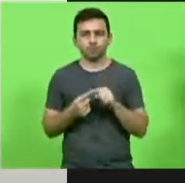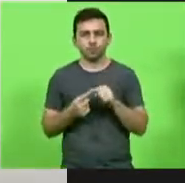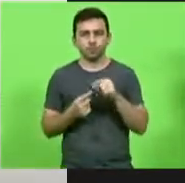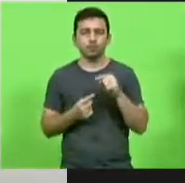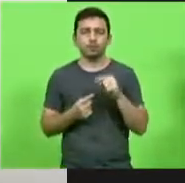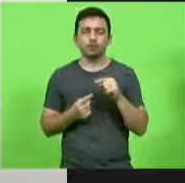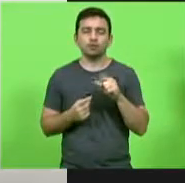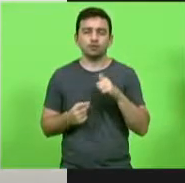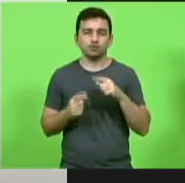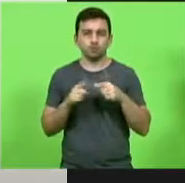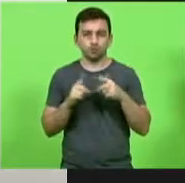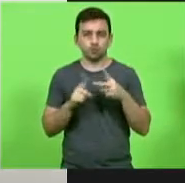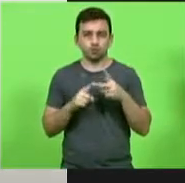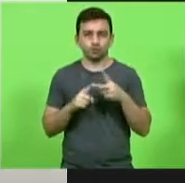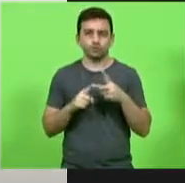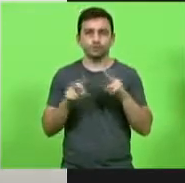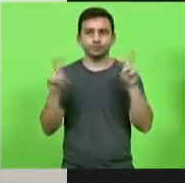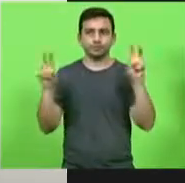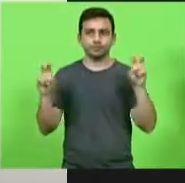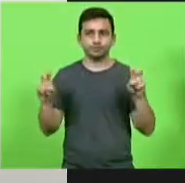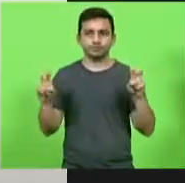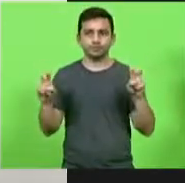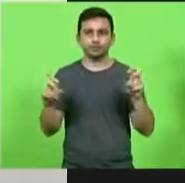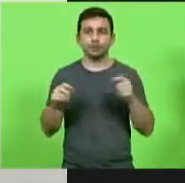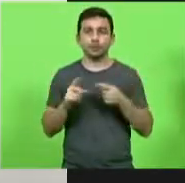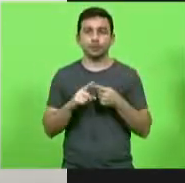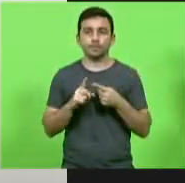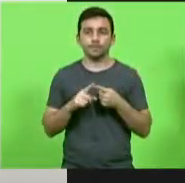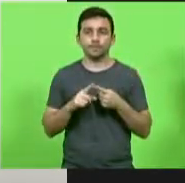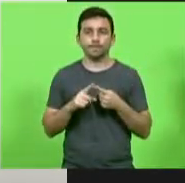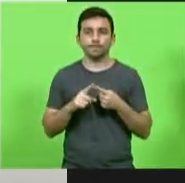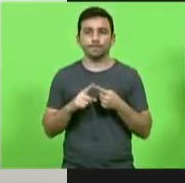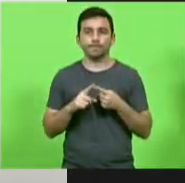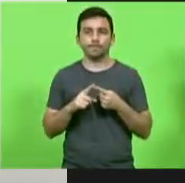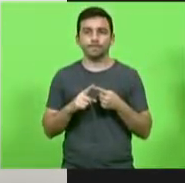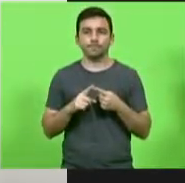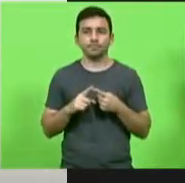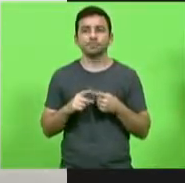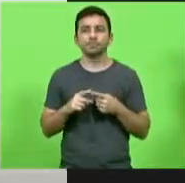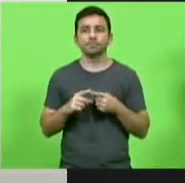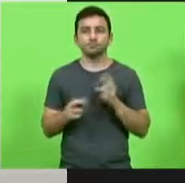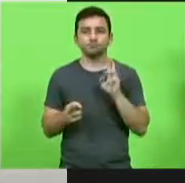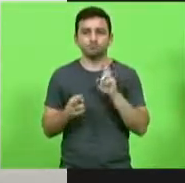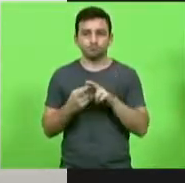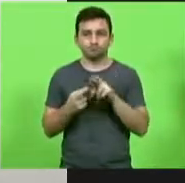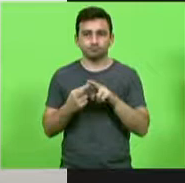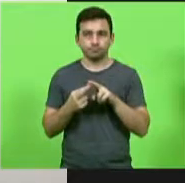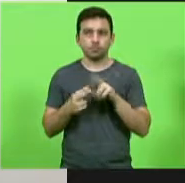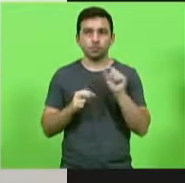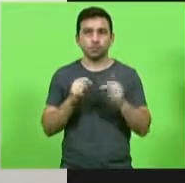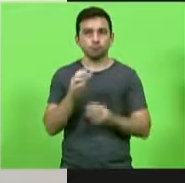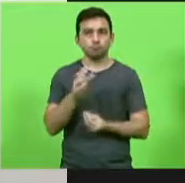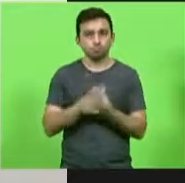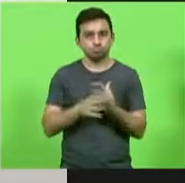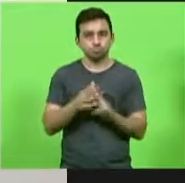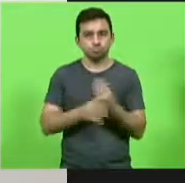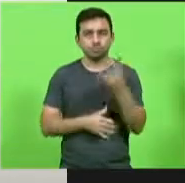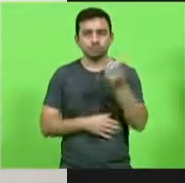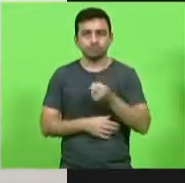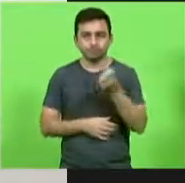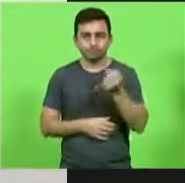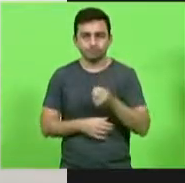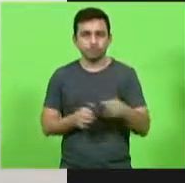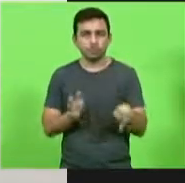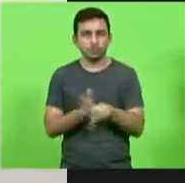quero aqui tratar de dois assuntos primeiro deles que se refere a questão da produção leiteira